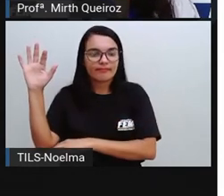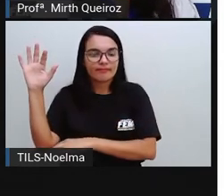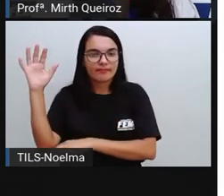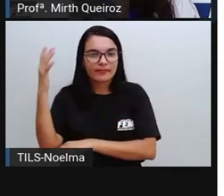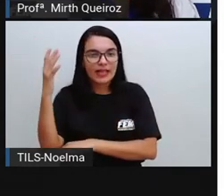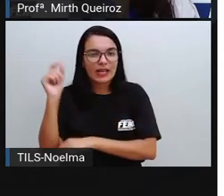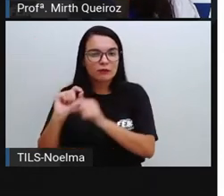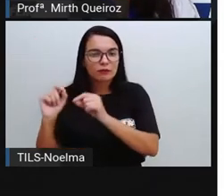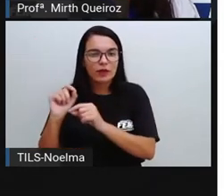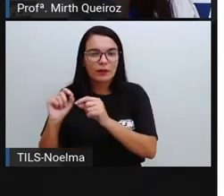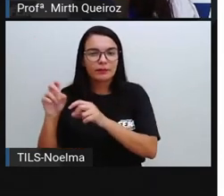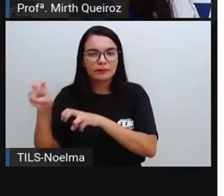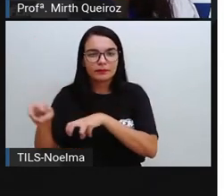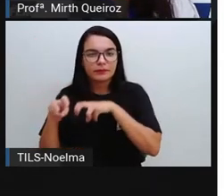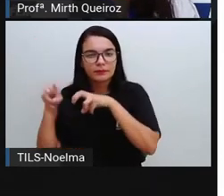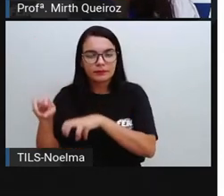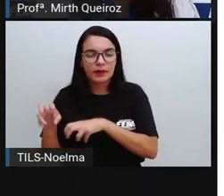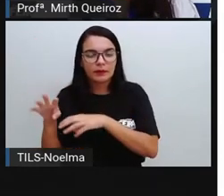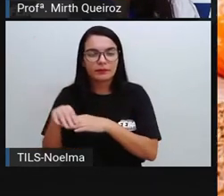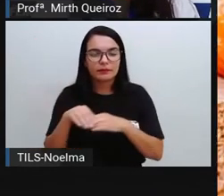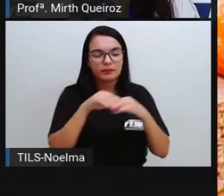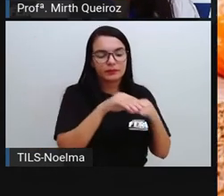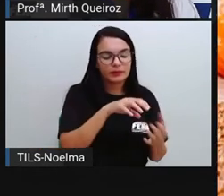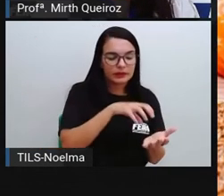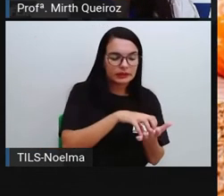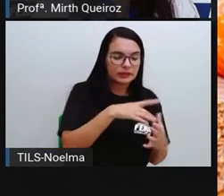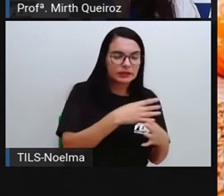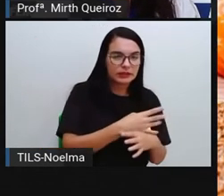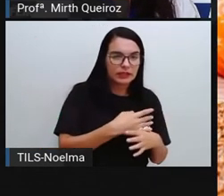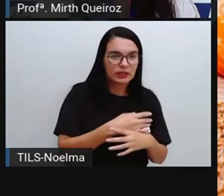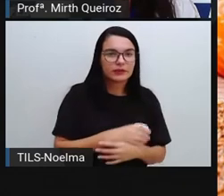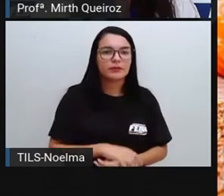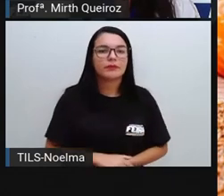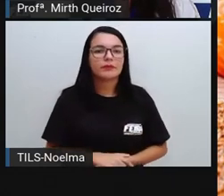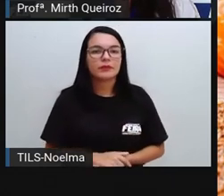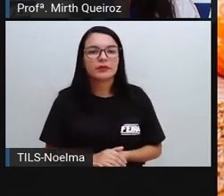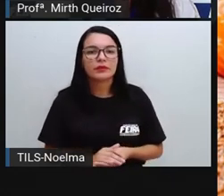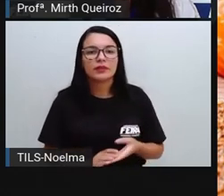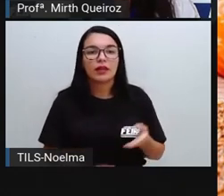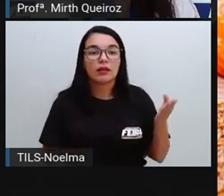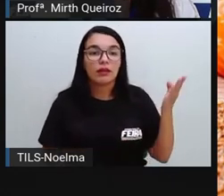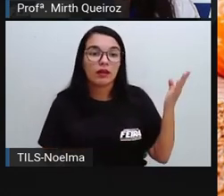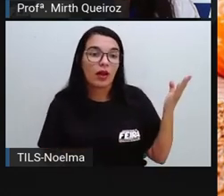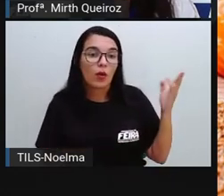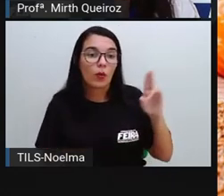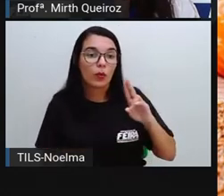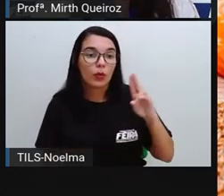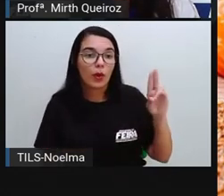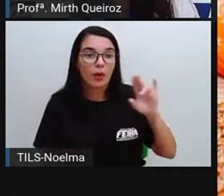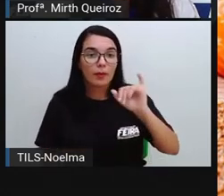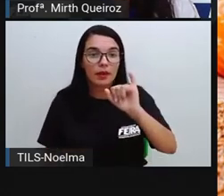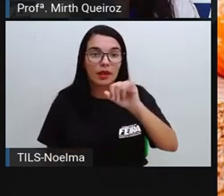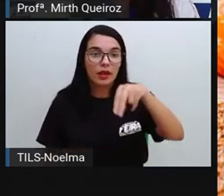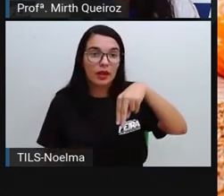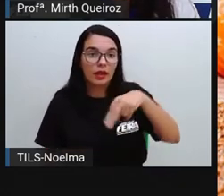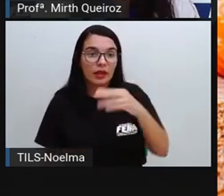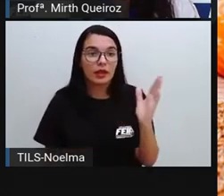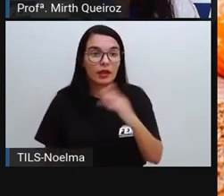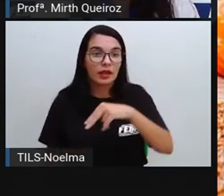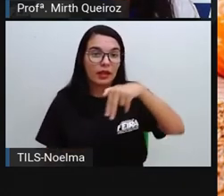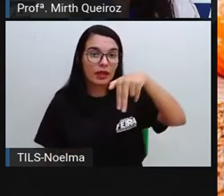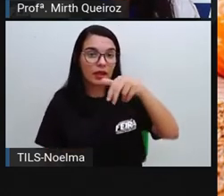industrializados. industrializados. E do campo, os in natura. In natura, como eu disse para vocês, são os alimentos que são adquiridos